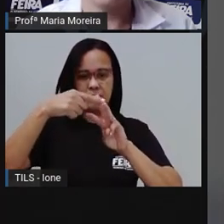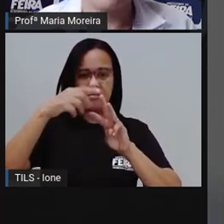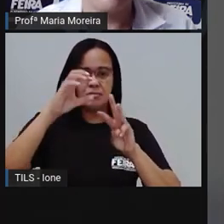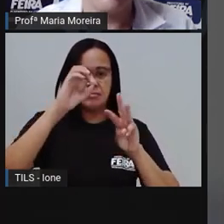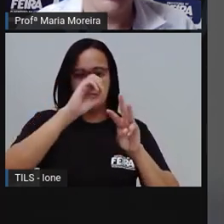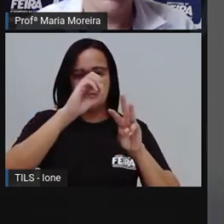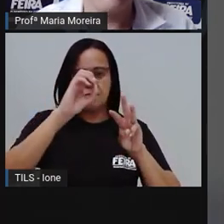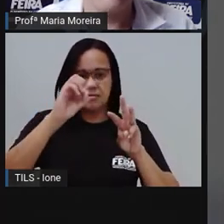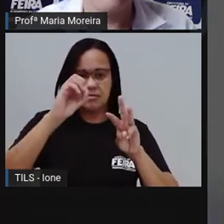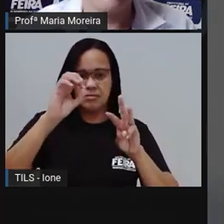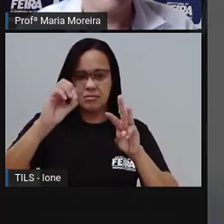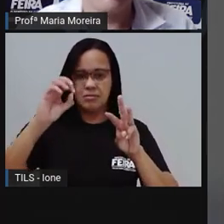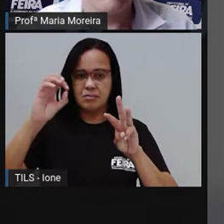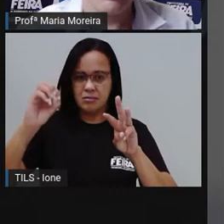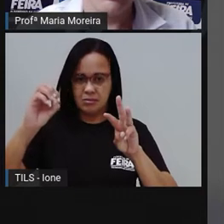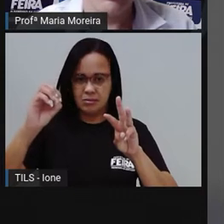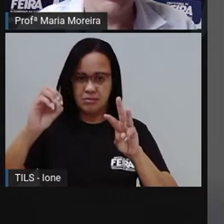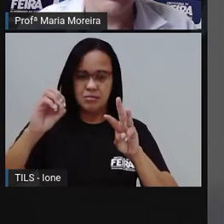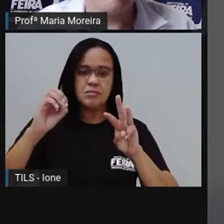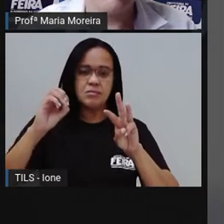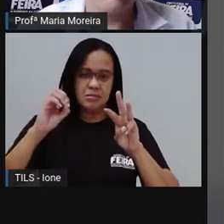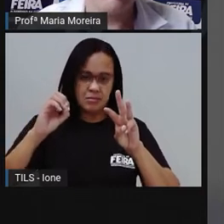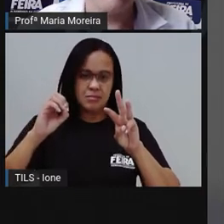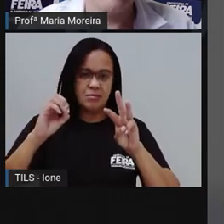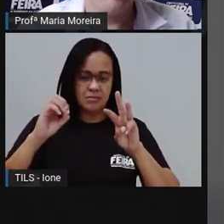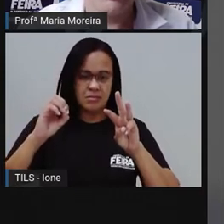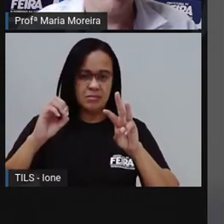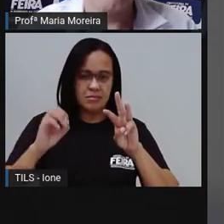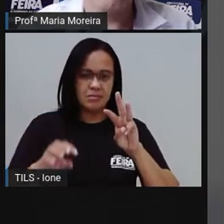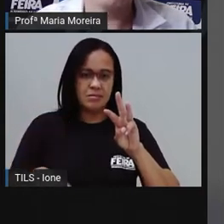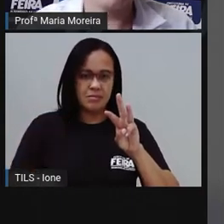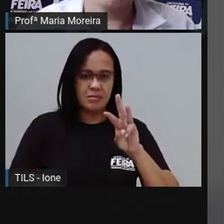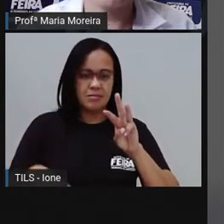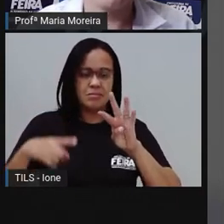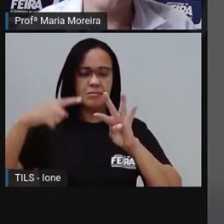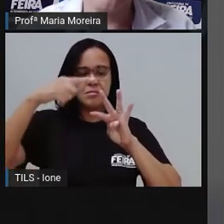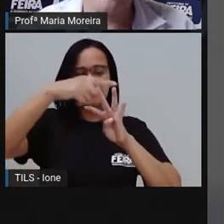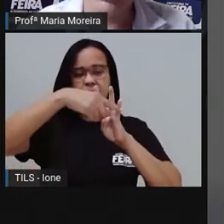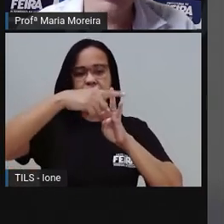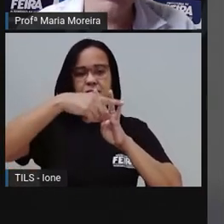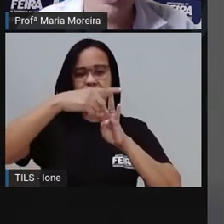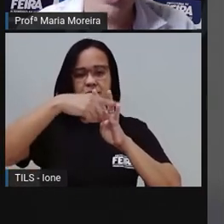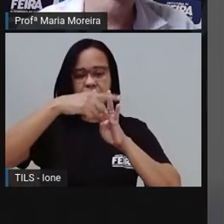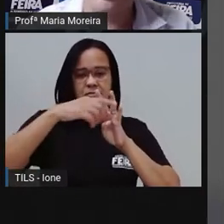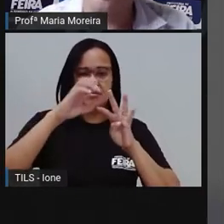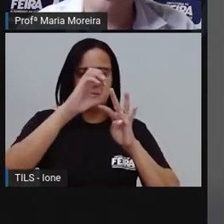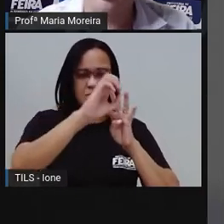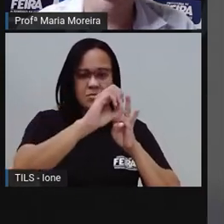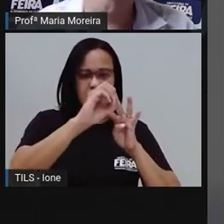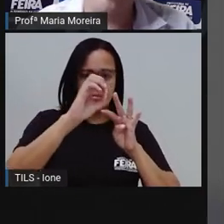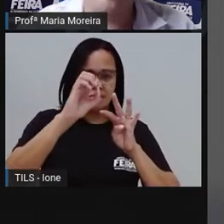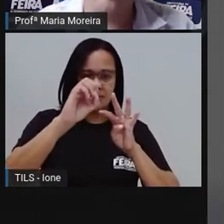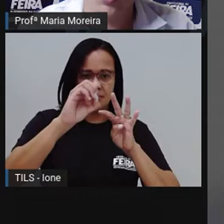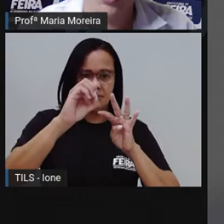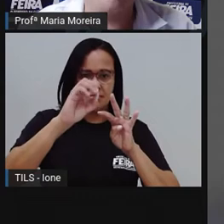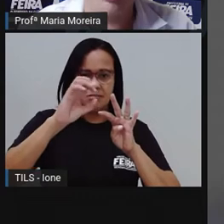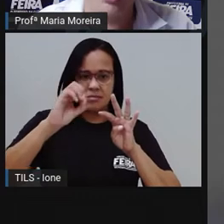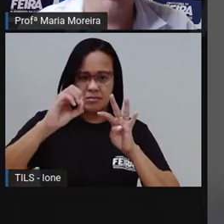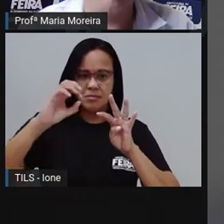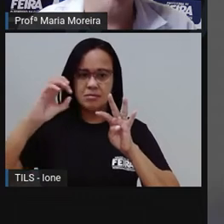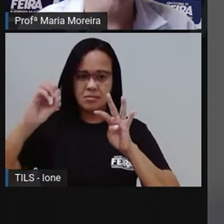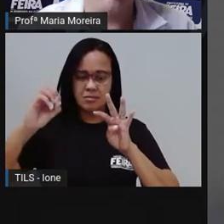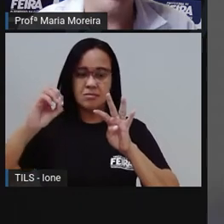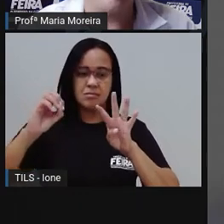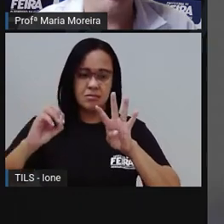rodas, né? Olha só. Vamos agora para o próximo carro. Já temos três, agora vamos para o quarto